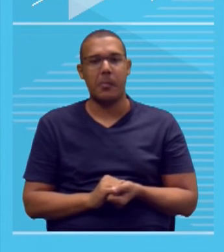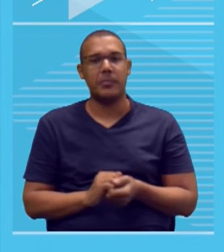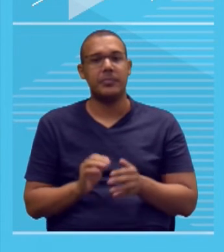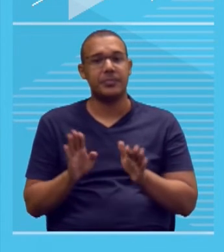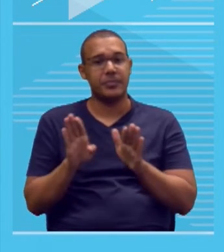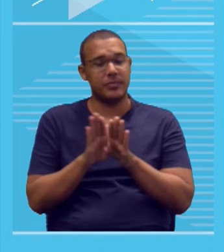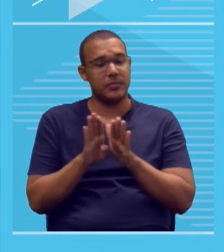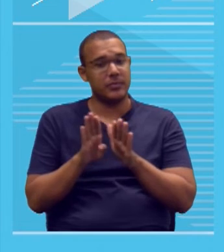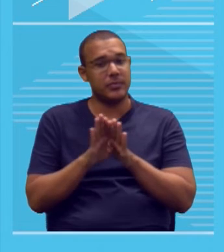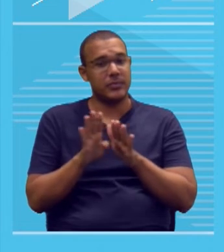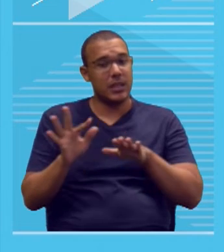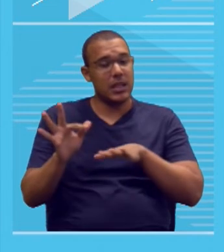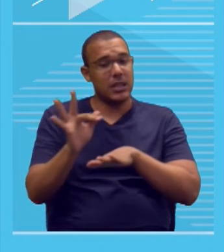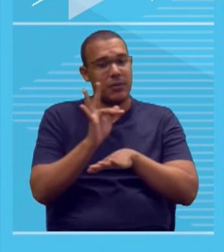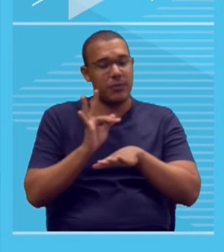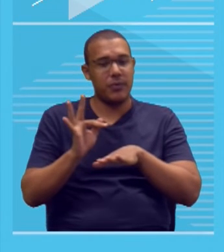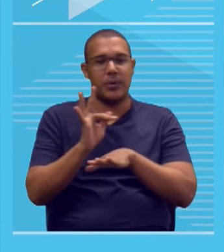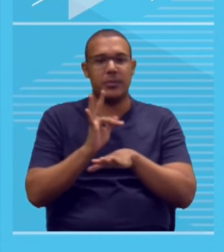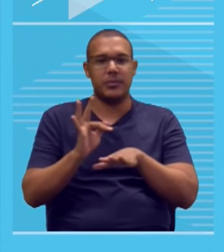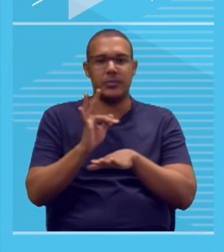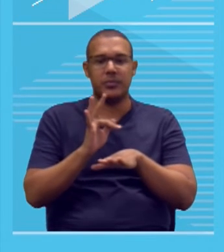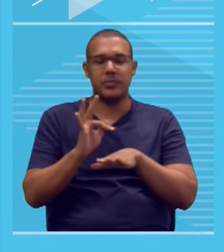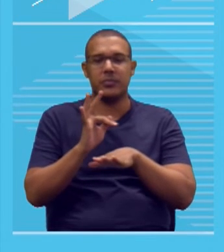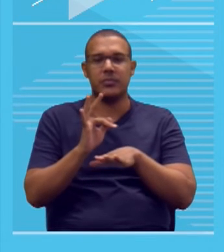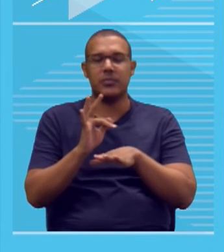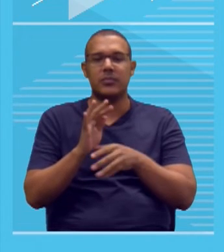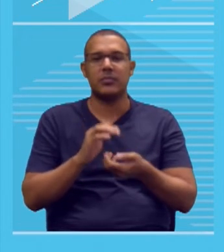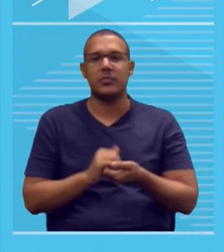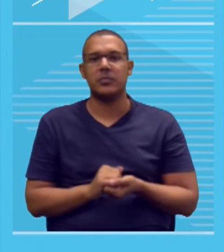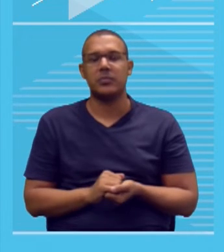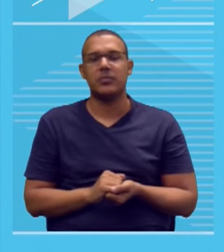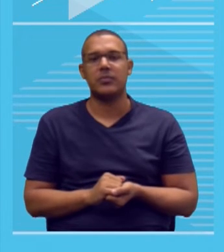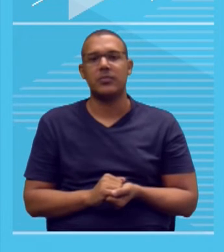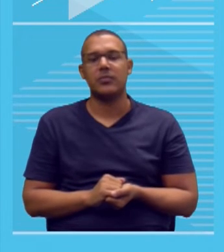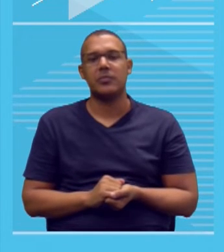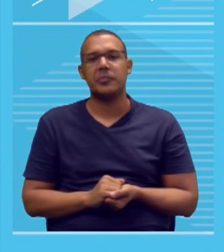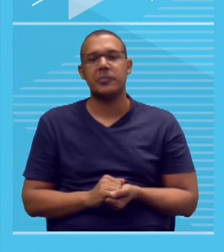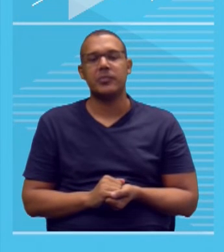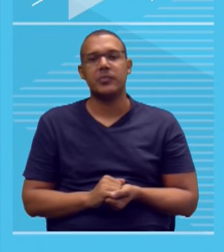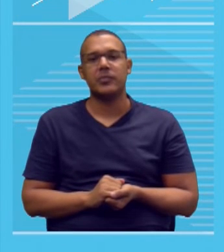Formal, diz respeito ao registro, ou seja, tudo isso, quando ele diz assim.